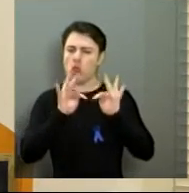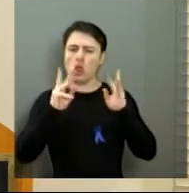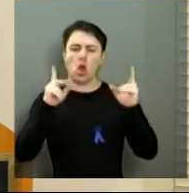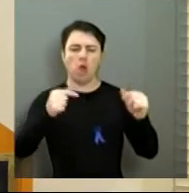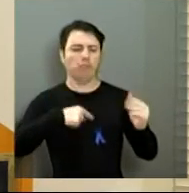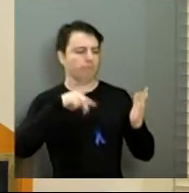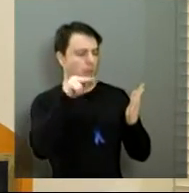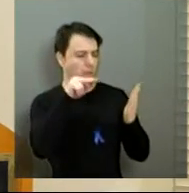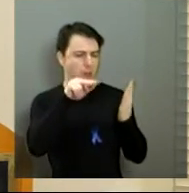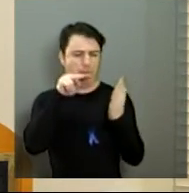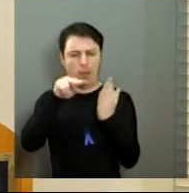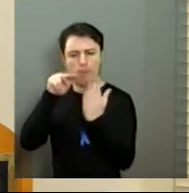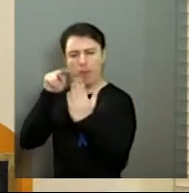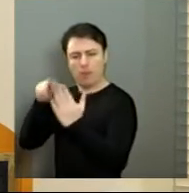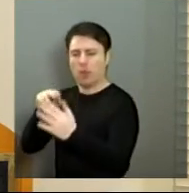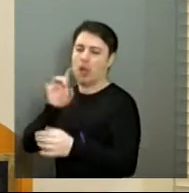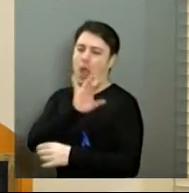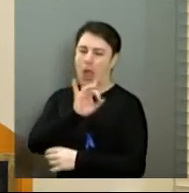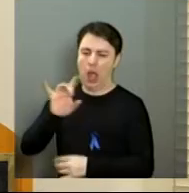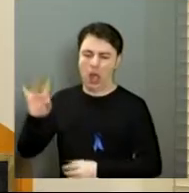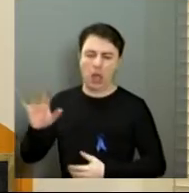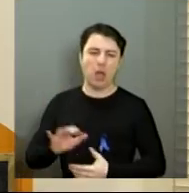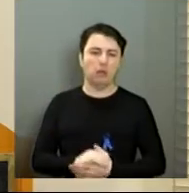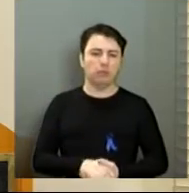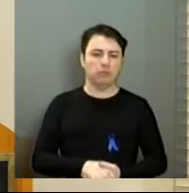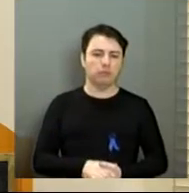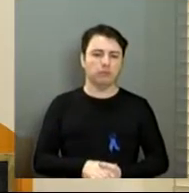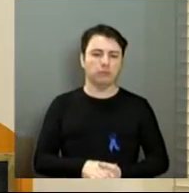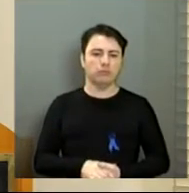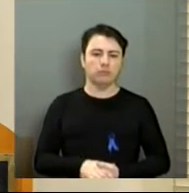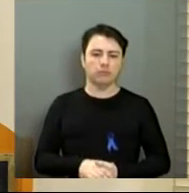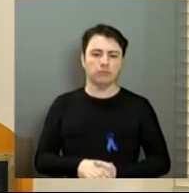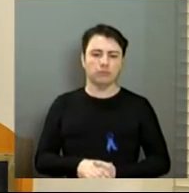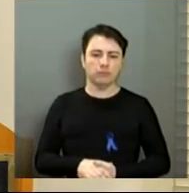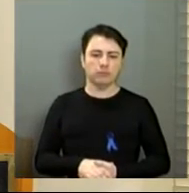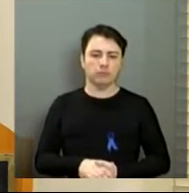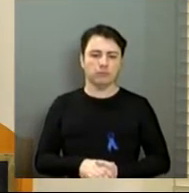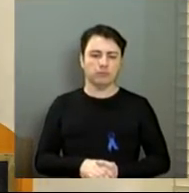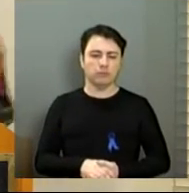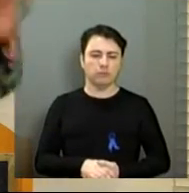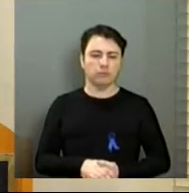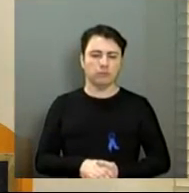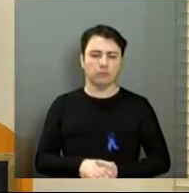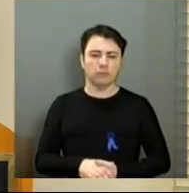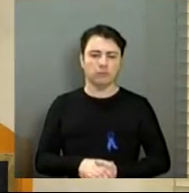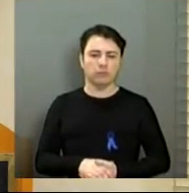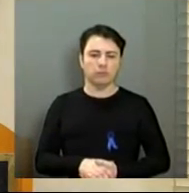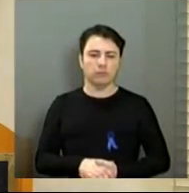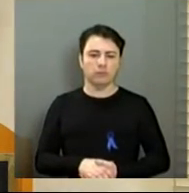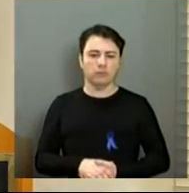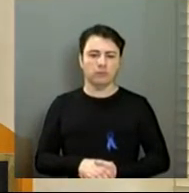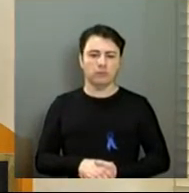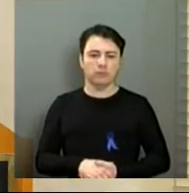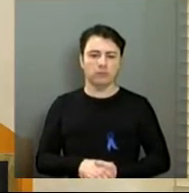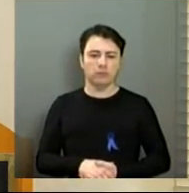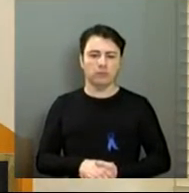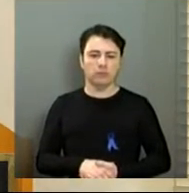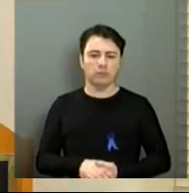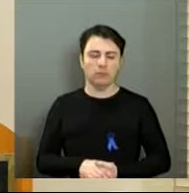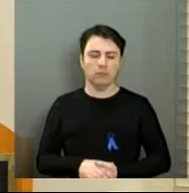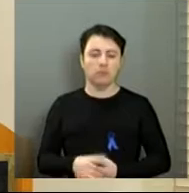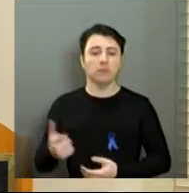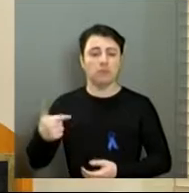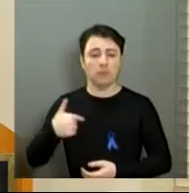analisar a legalidade de cada um deles. Vamos passar para os destaques. Nós, participei do ato de assinatura e